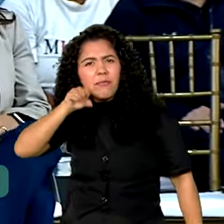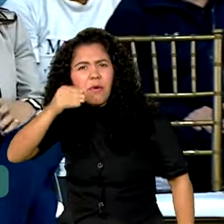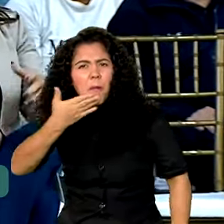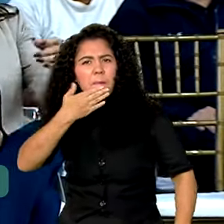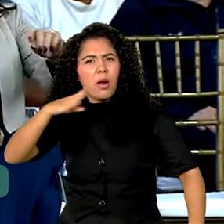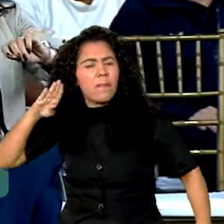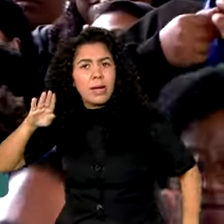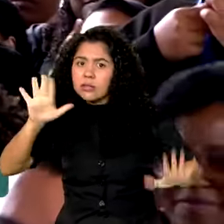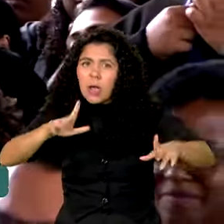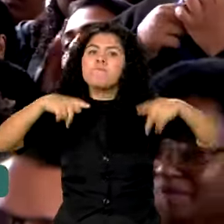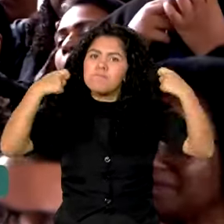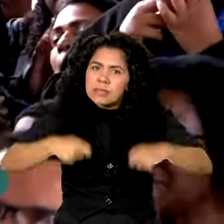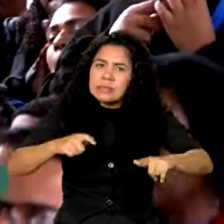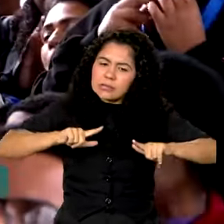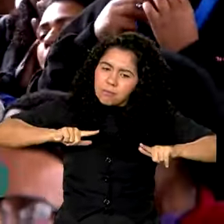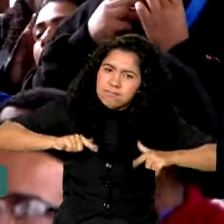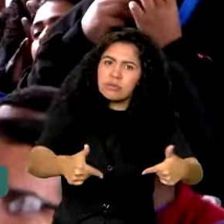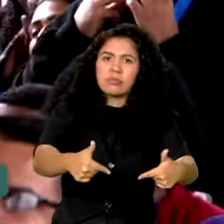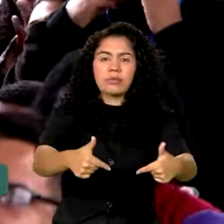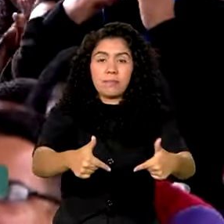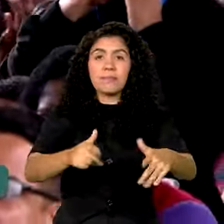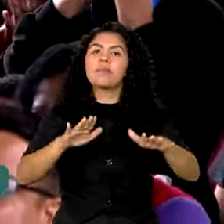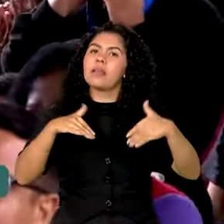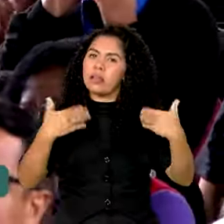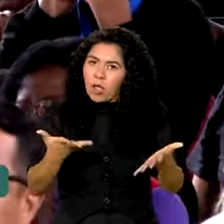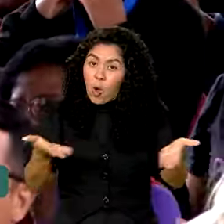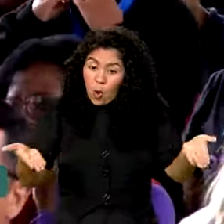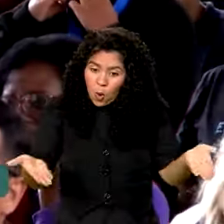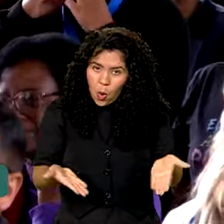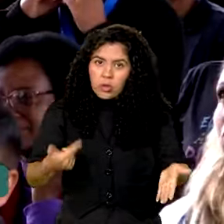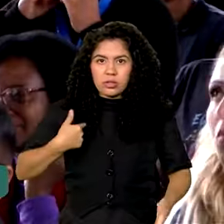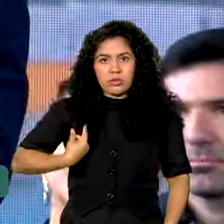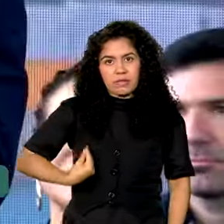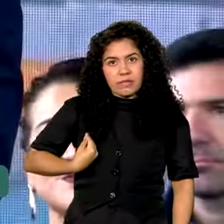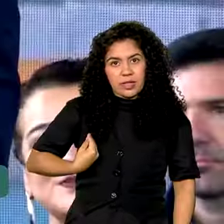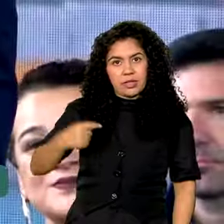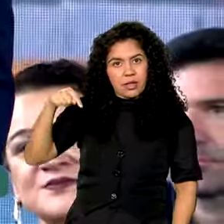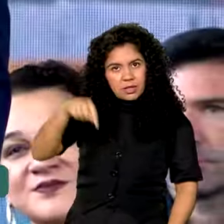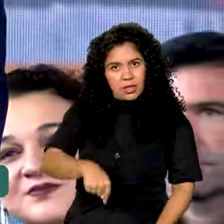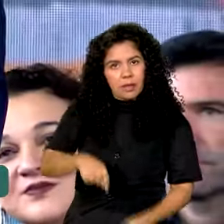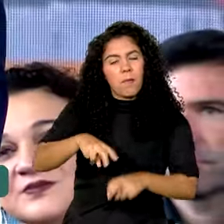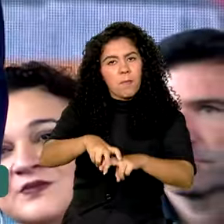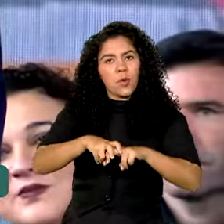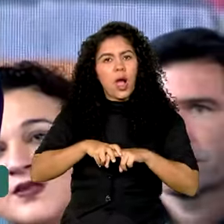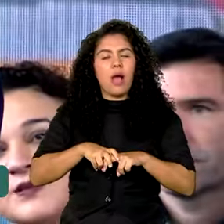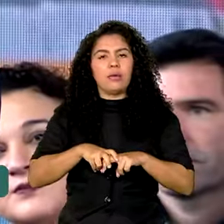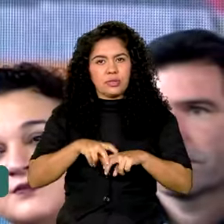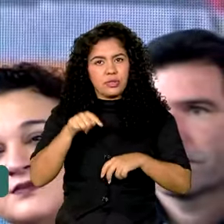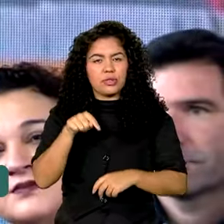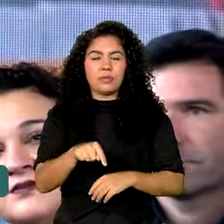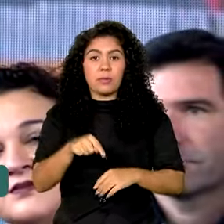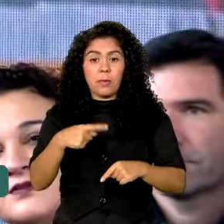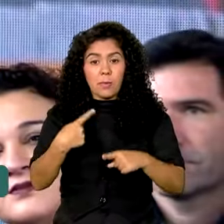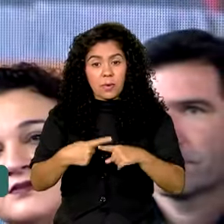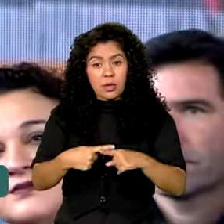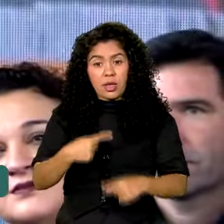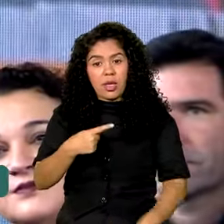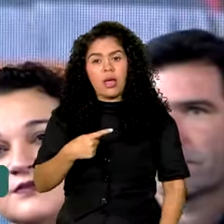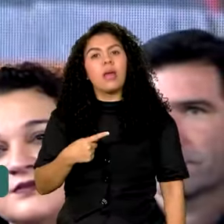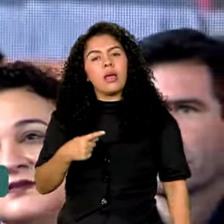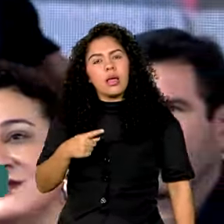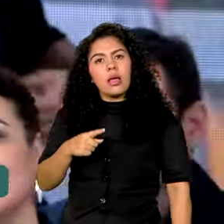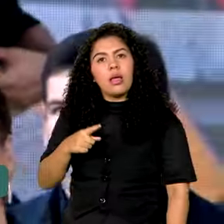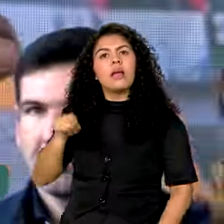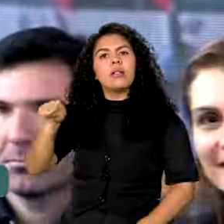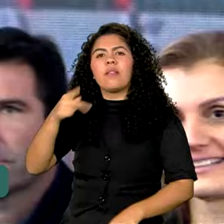é fazer. E hoje, eu estou aqui por conta disso, porque esse moço, ele